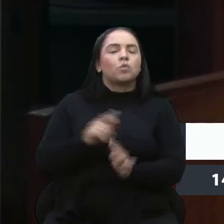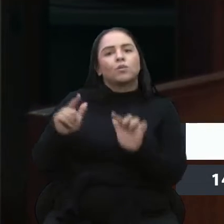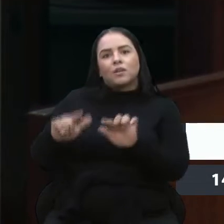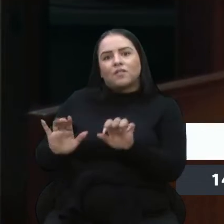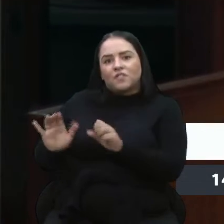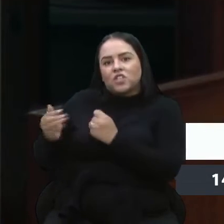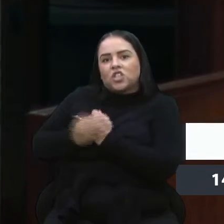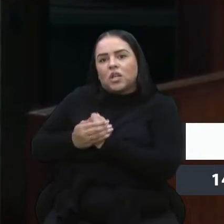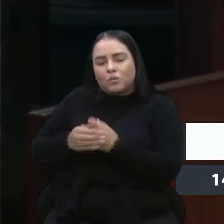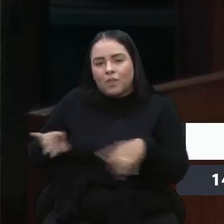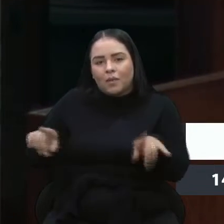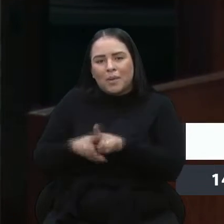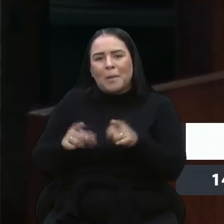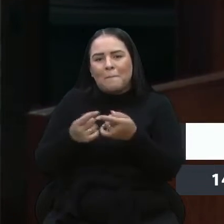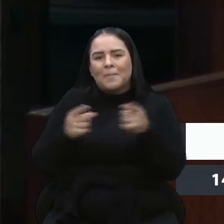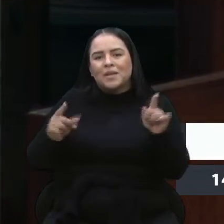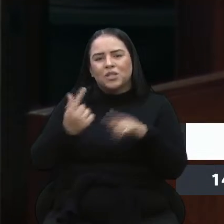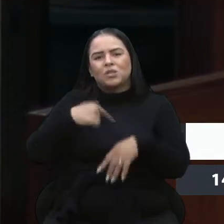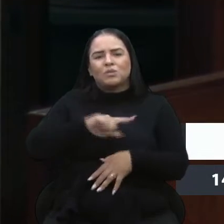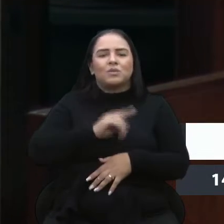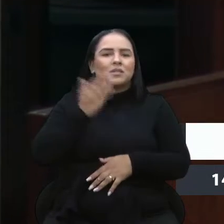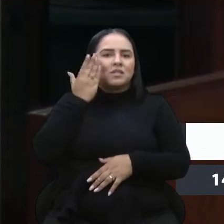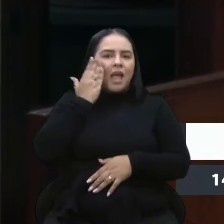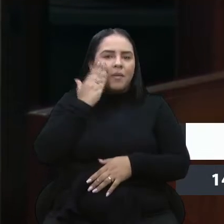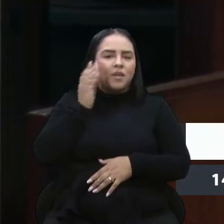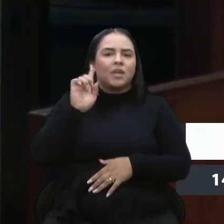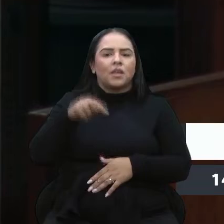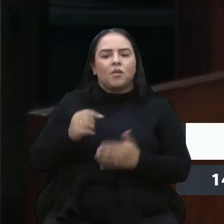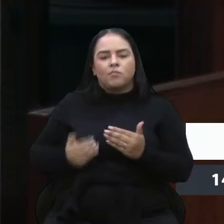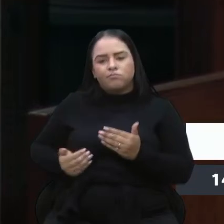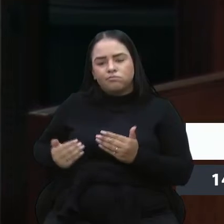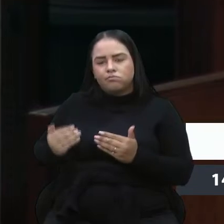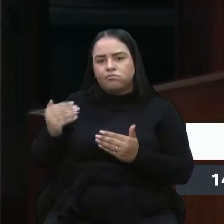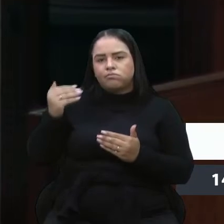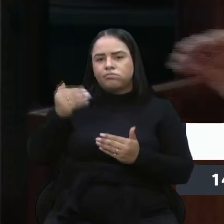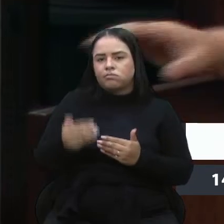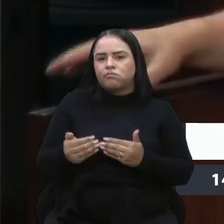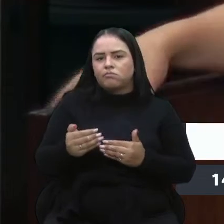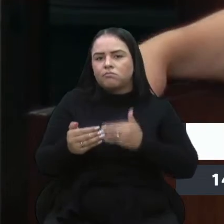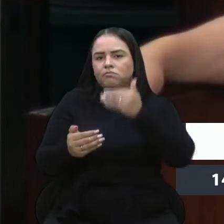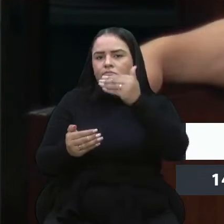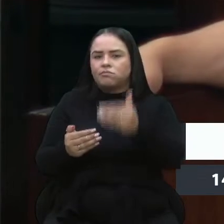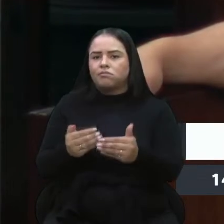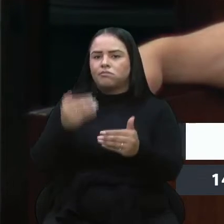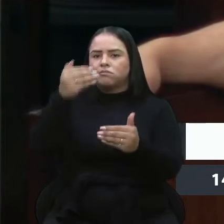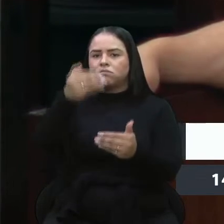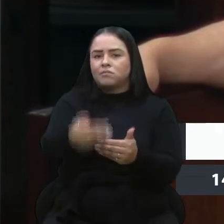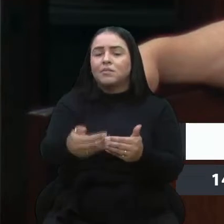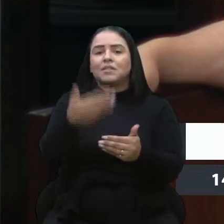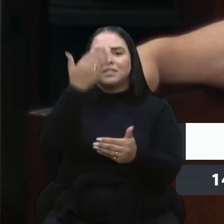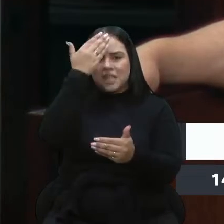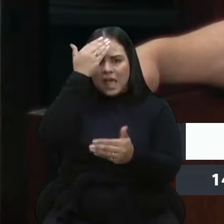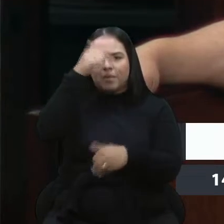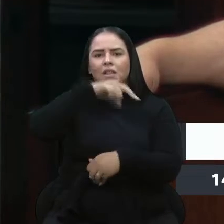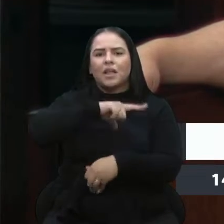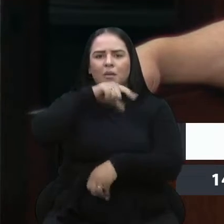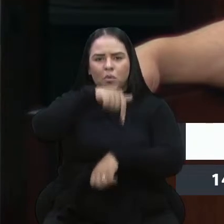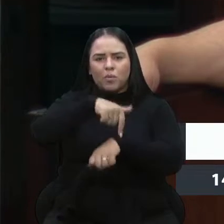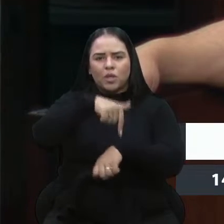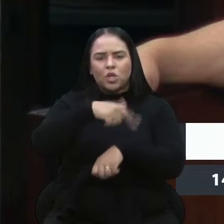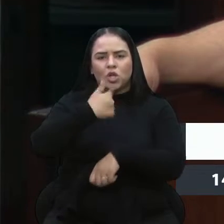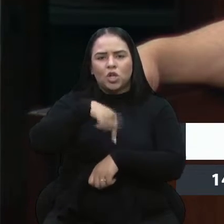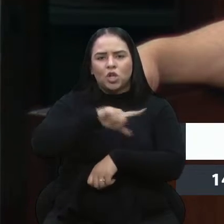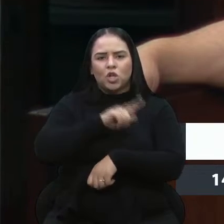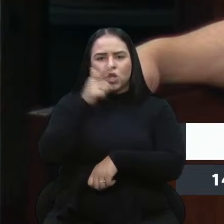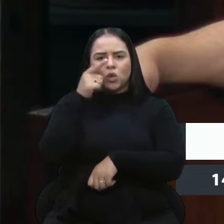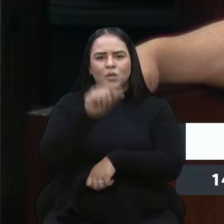fechados. Mas a gente sabe que é um passo de cada vez. Vai chegar o momento que eu tenho certeza absoluta, que nós podemos